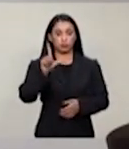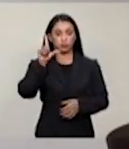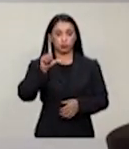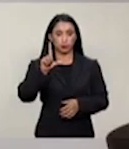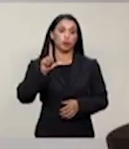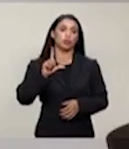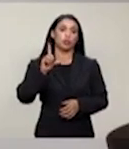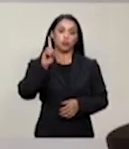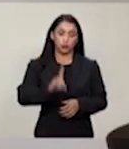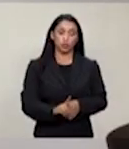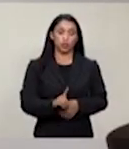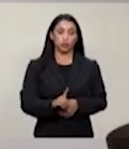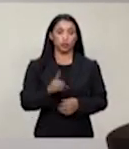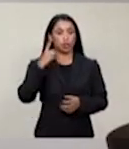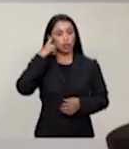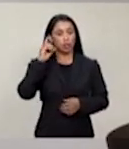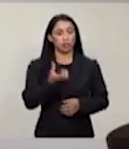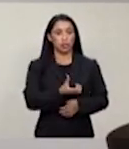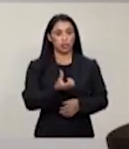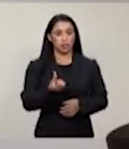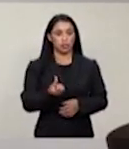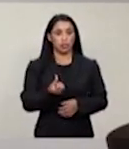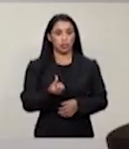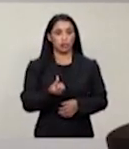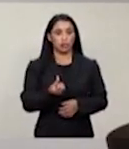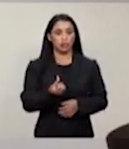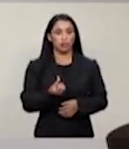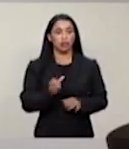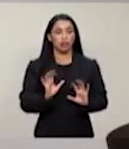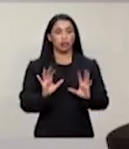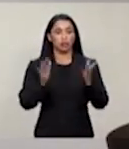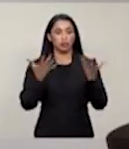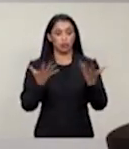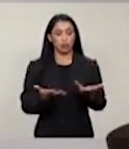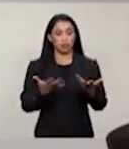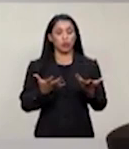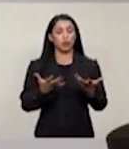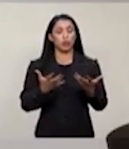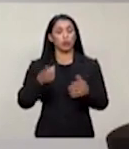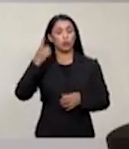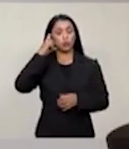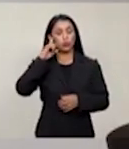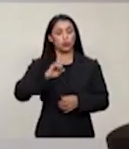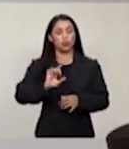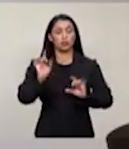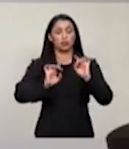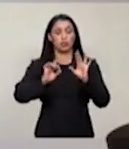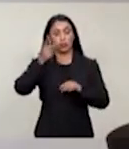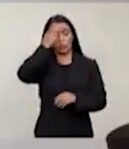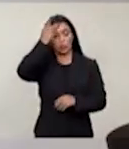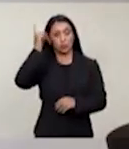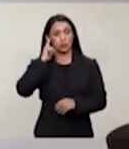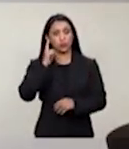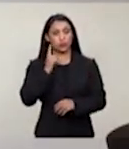comemoramos o dia das pessoas surdas. No entanto, no dia 30, na fala de